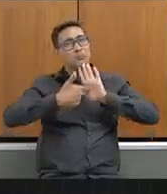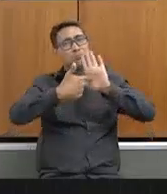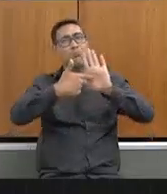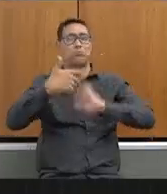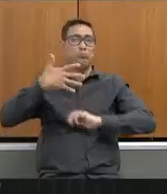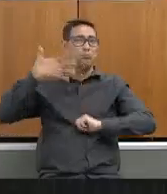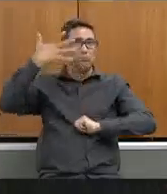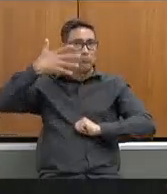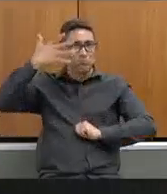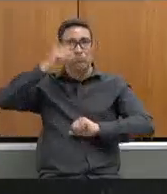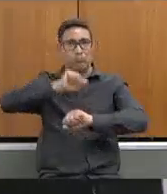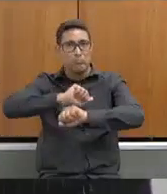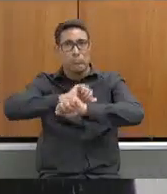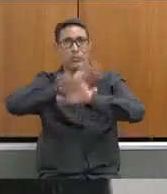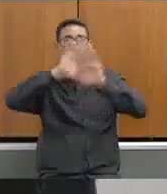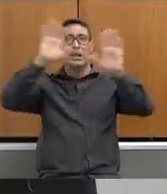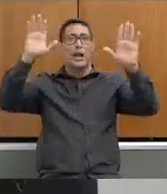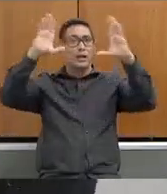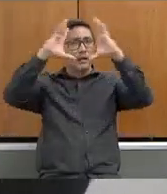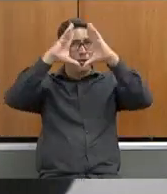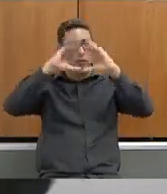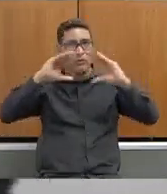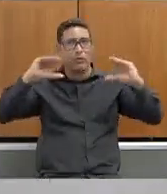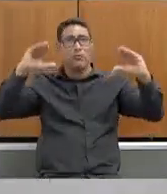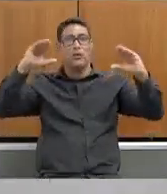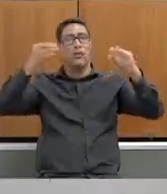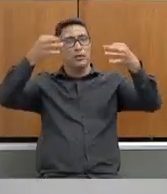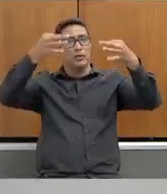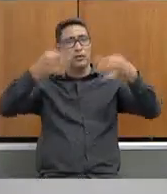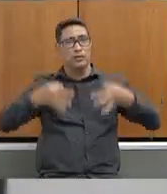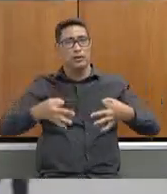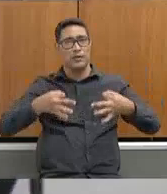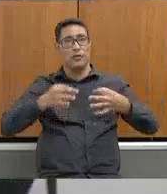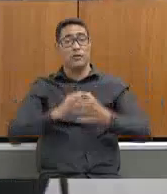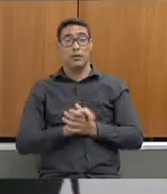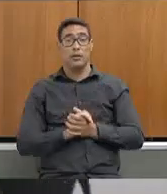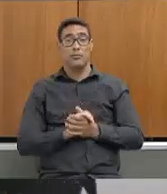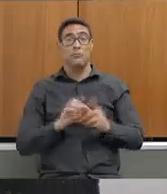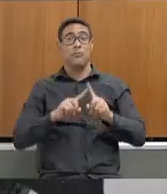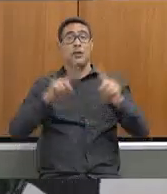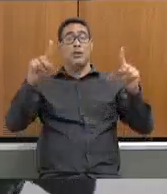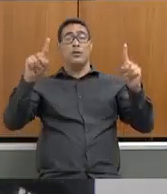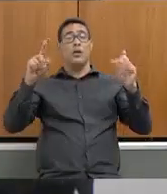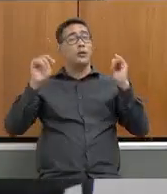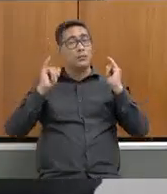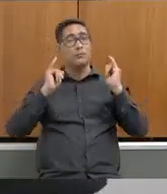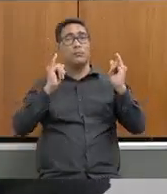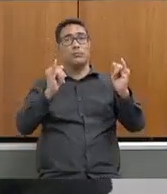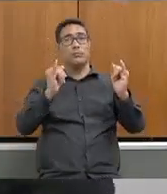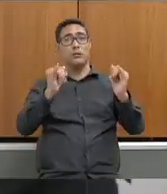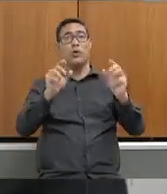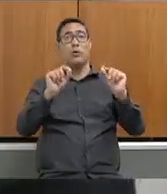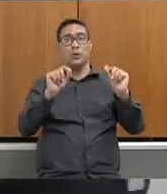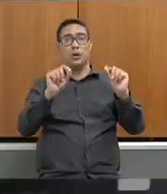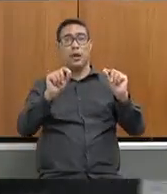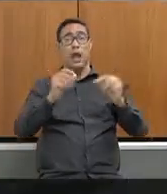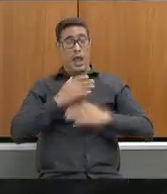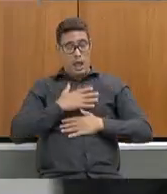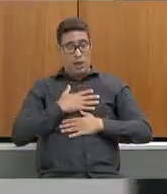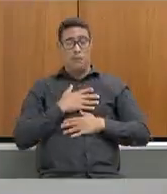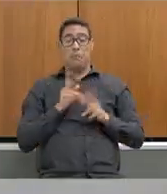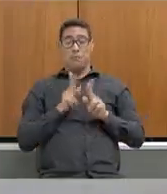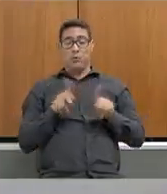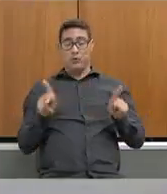lúcida, tranquila e correta. E quero falar, Vossa Excelência, de professor para professor.